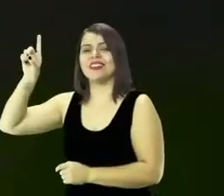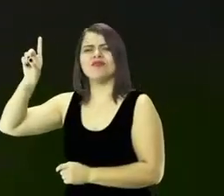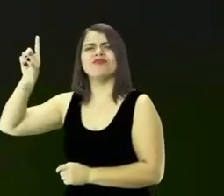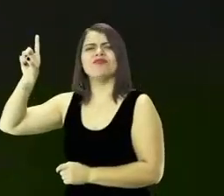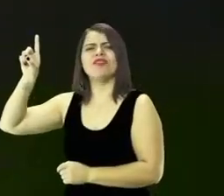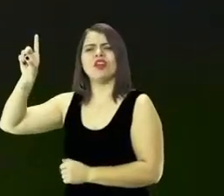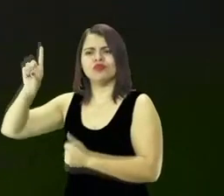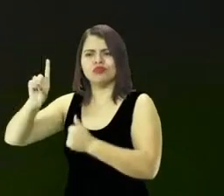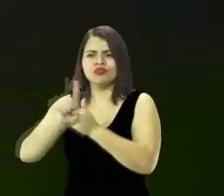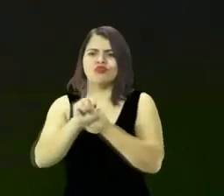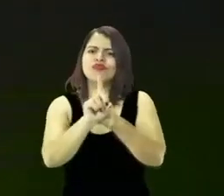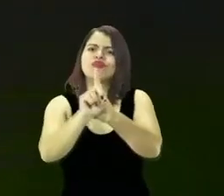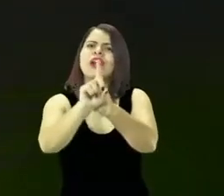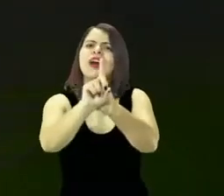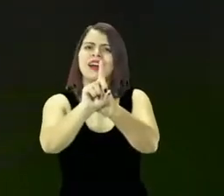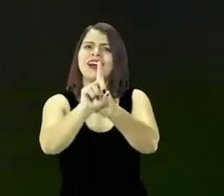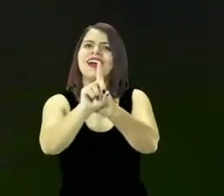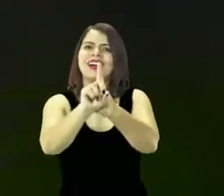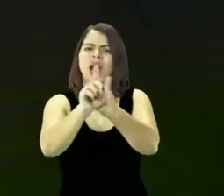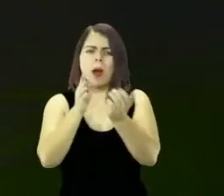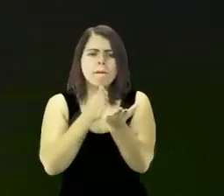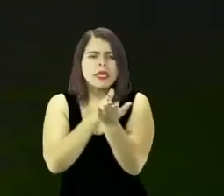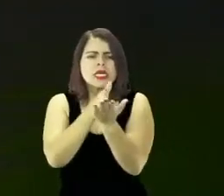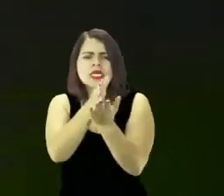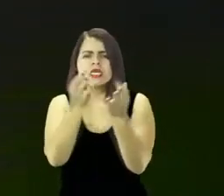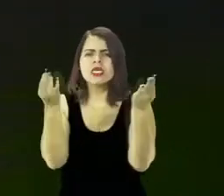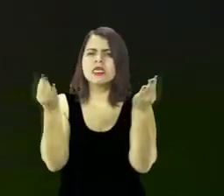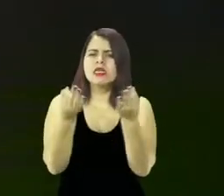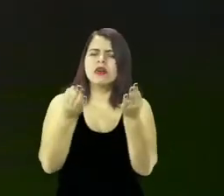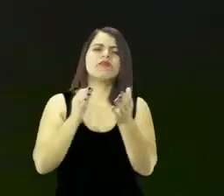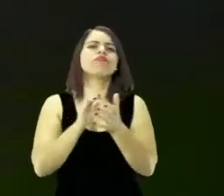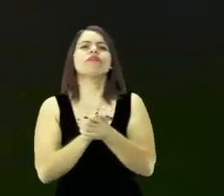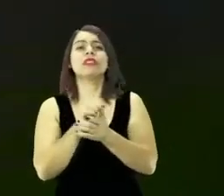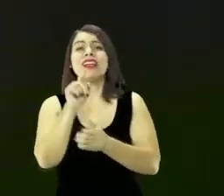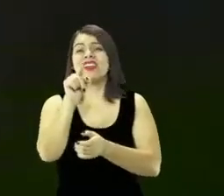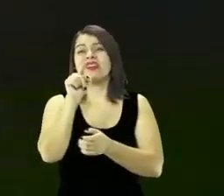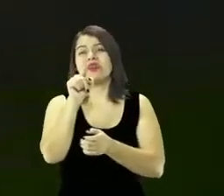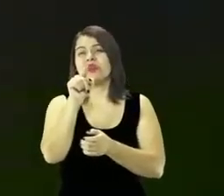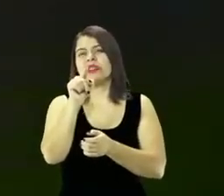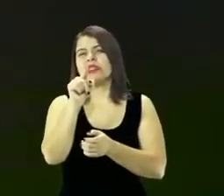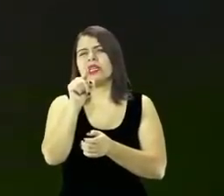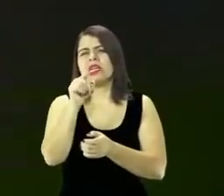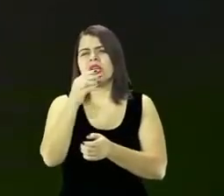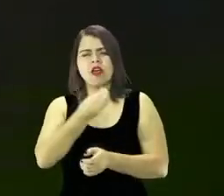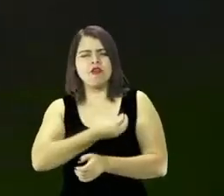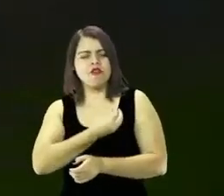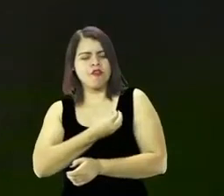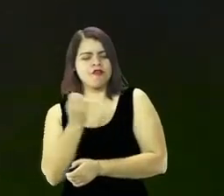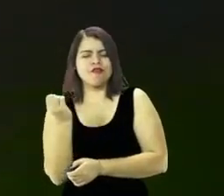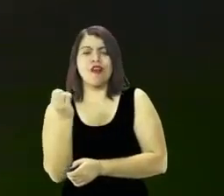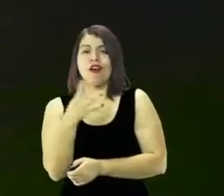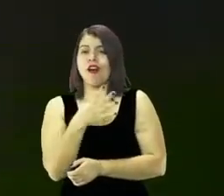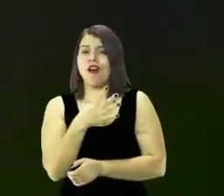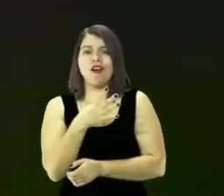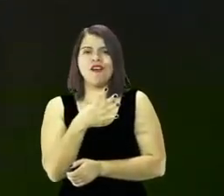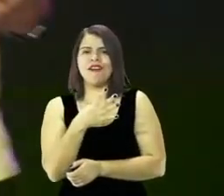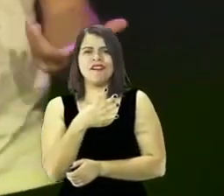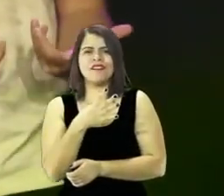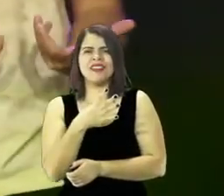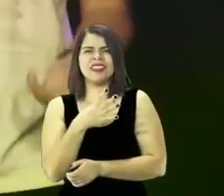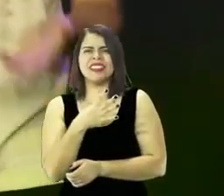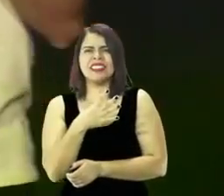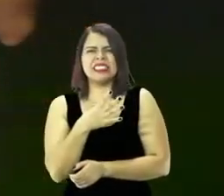olha que coisa poderosa quando você nasce de novo você não fica debaixo da influência do Espírito do erro mas do Espírito da